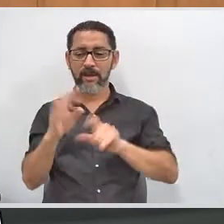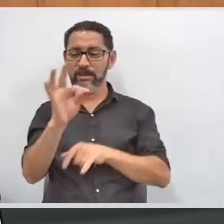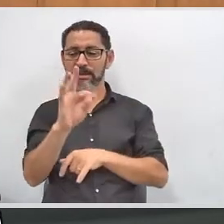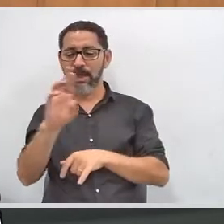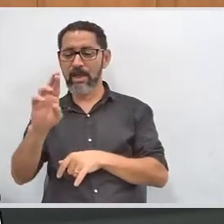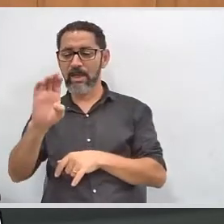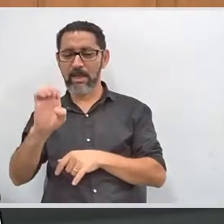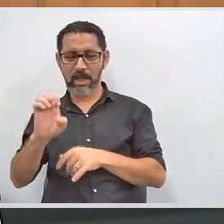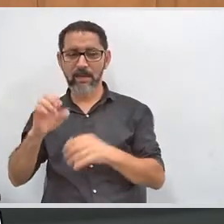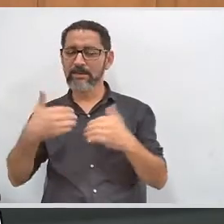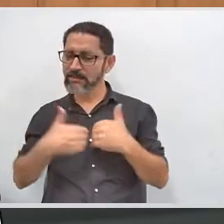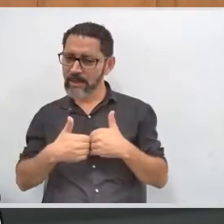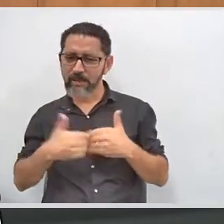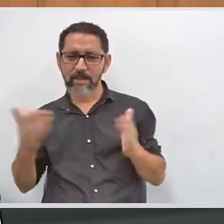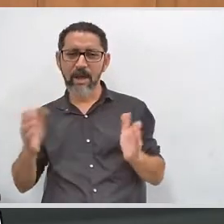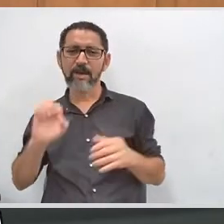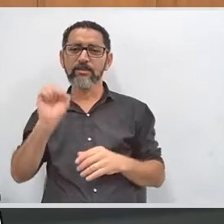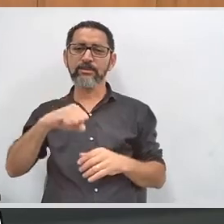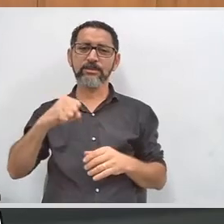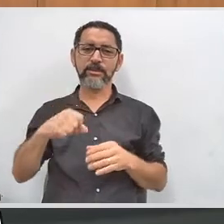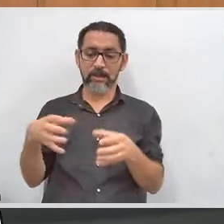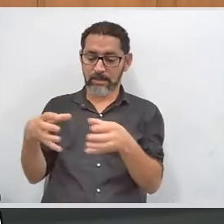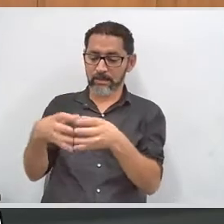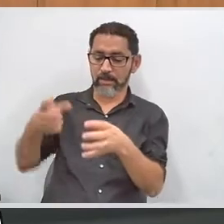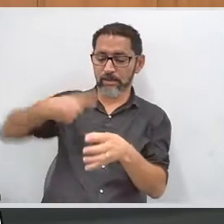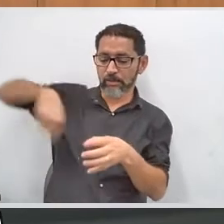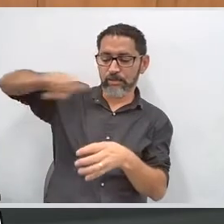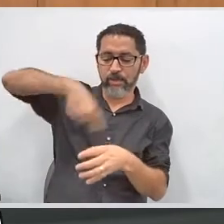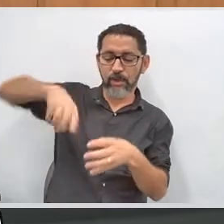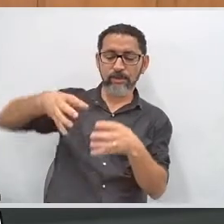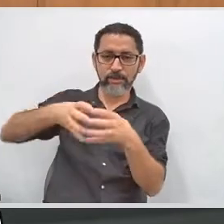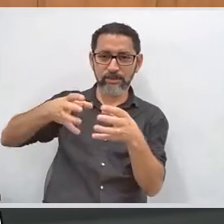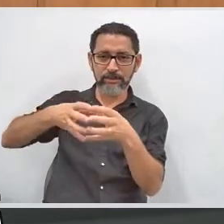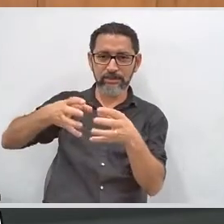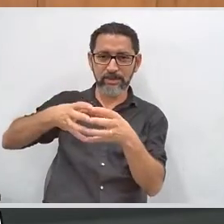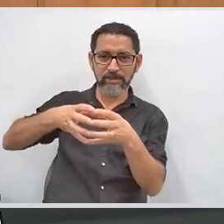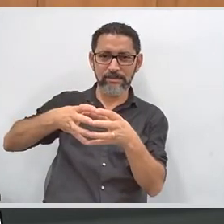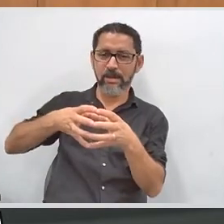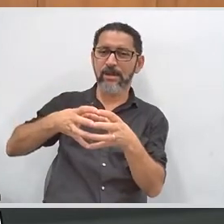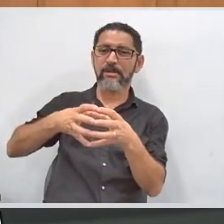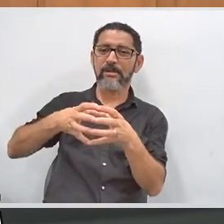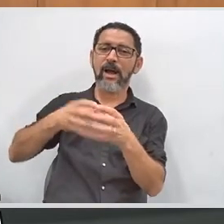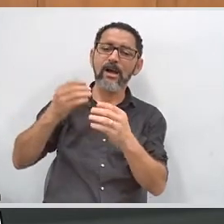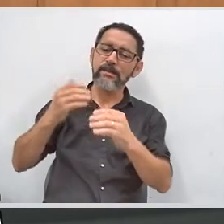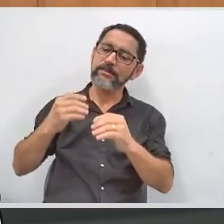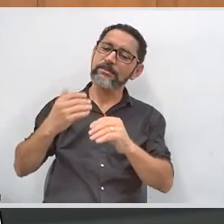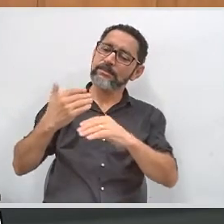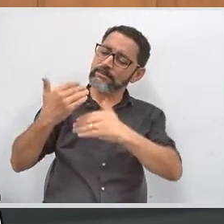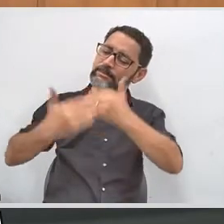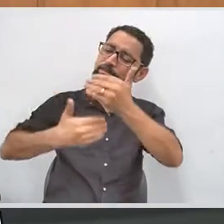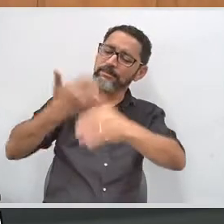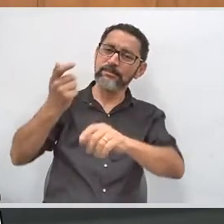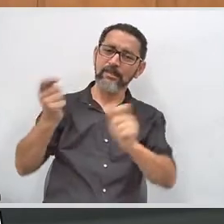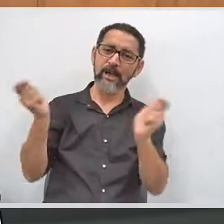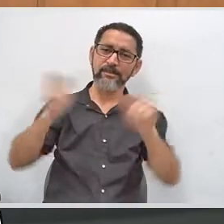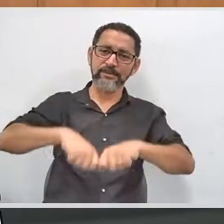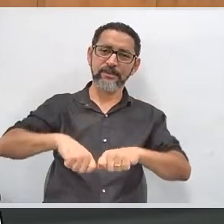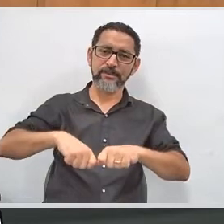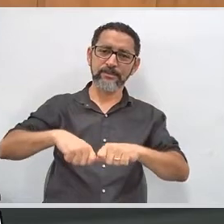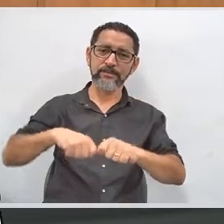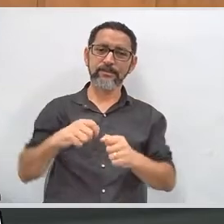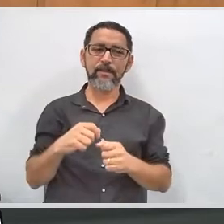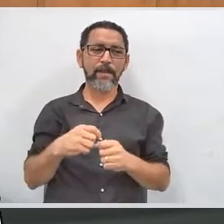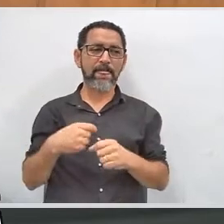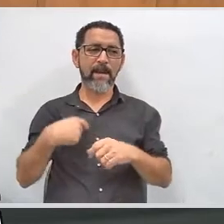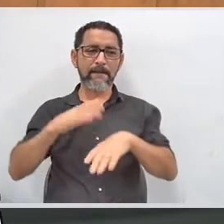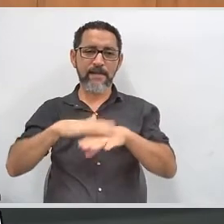com deficiência intelectual. A comissão está se capacitando, porque nós somos servidores de setores diversos da